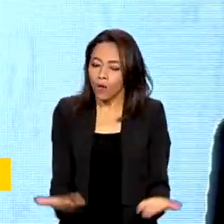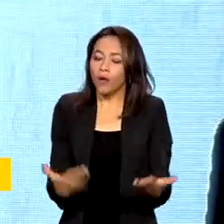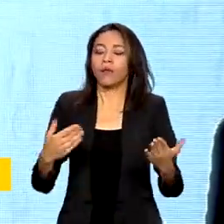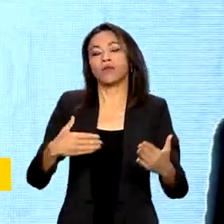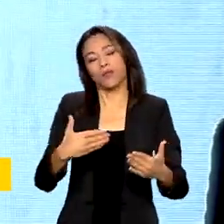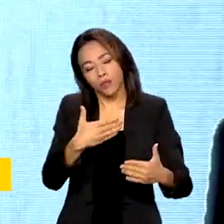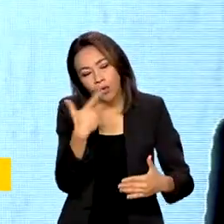grande de reconstrução.